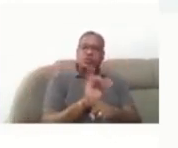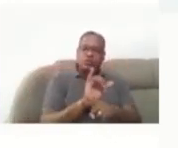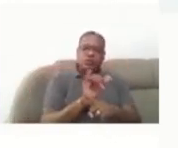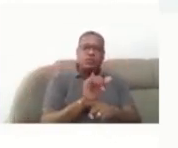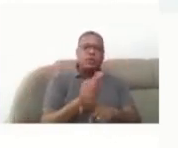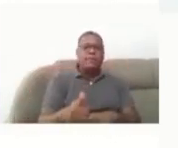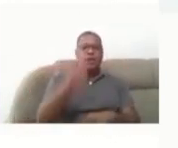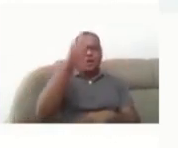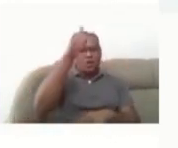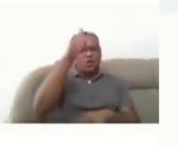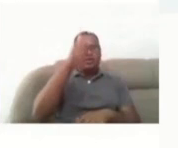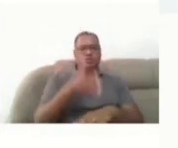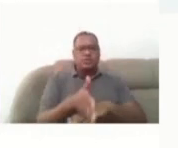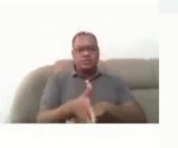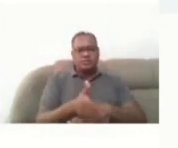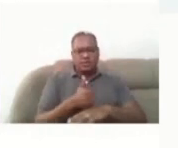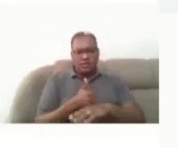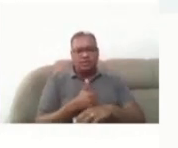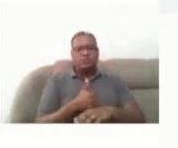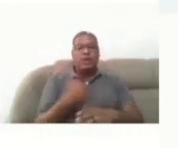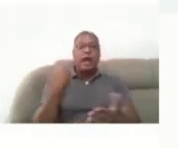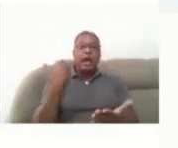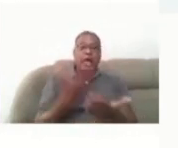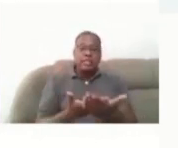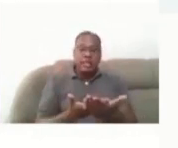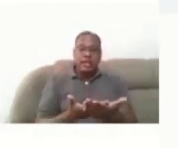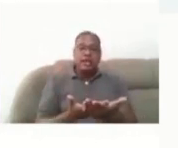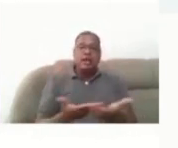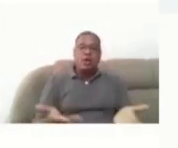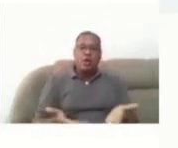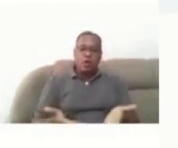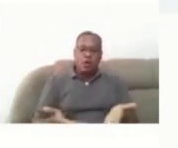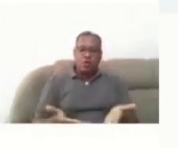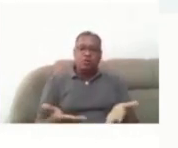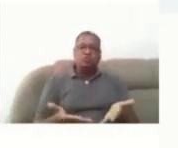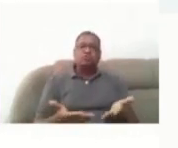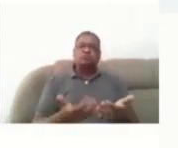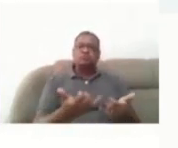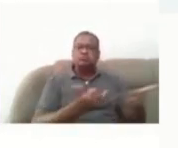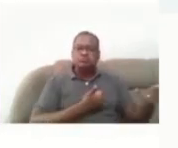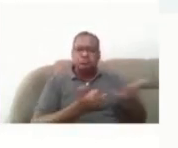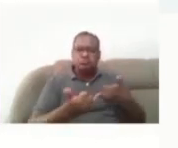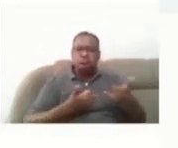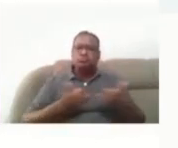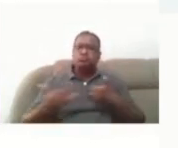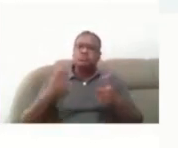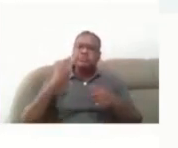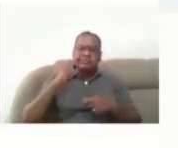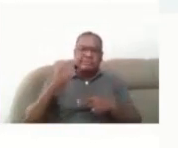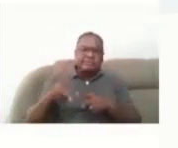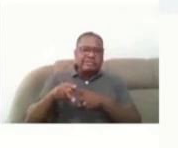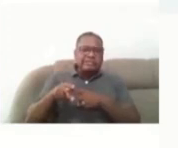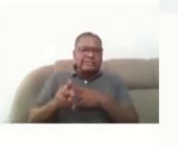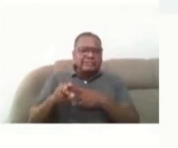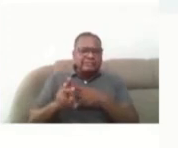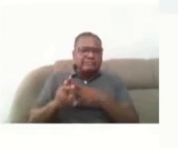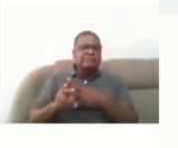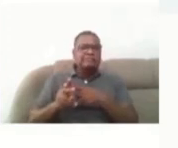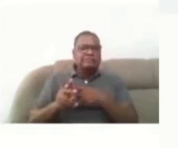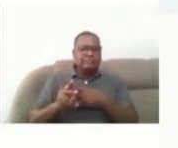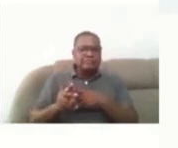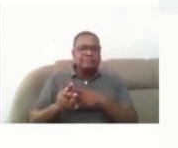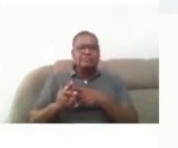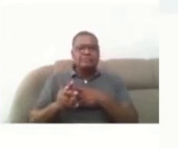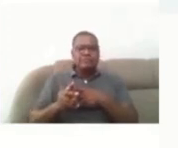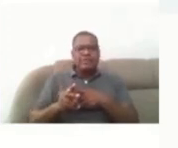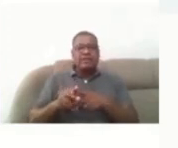acessibilidade e, até o momento, a gente tem notícias que estão procurando melhorias, o Instagram é o que oferece a pior